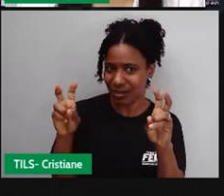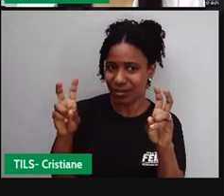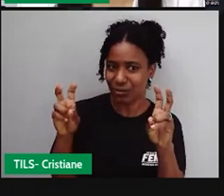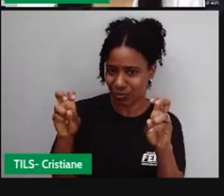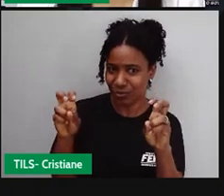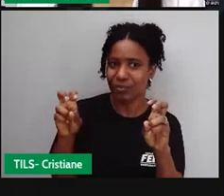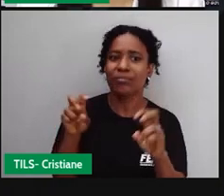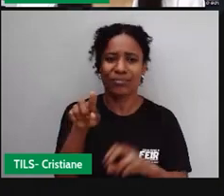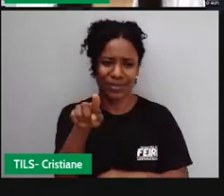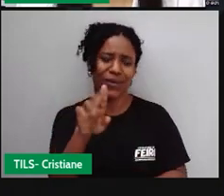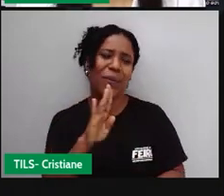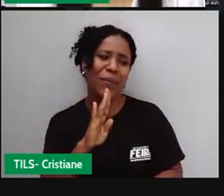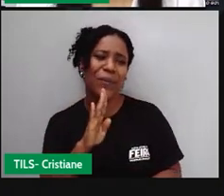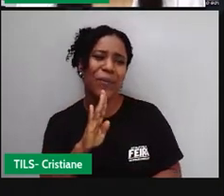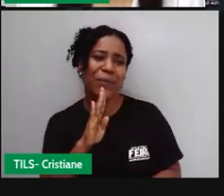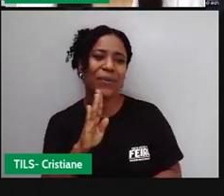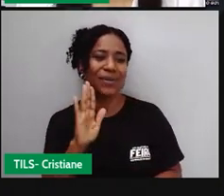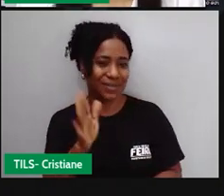a gente voltar,